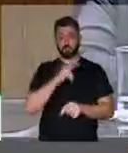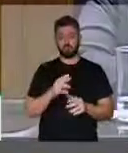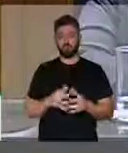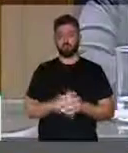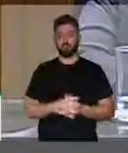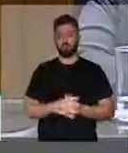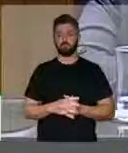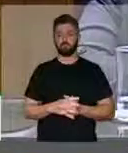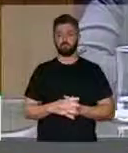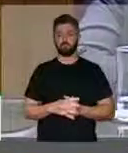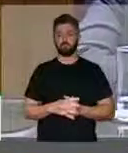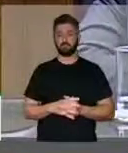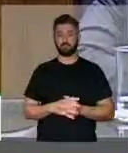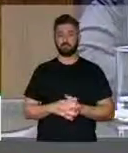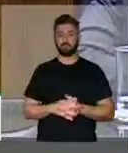Só urgência. Rede. Presidente.